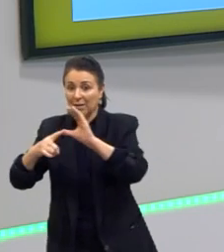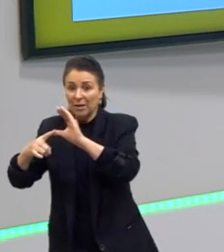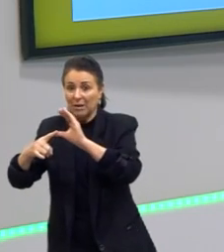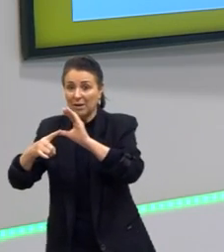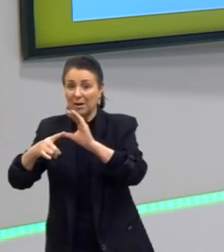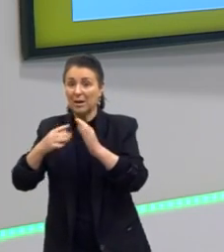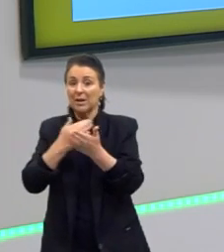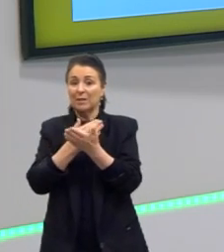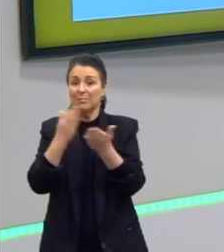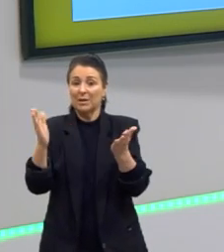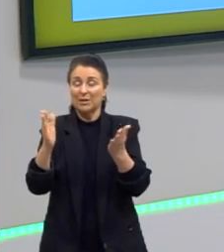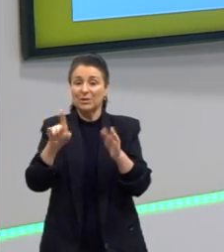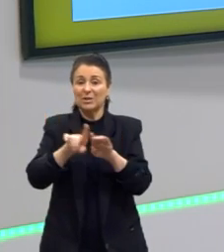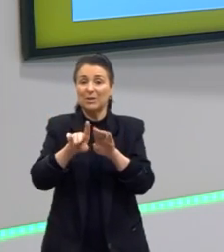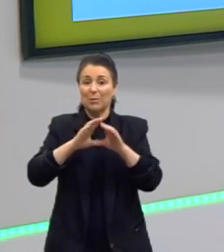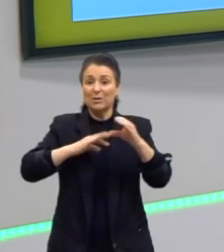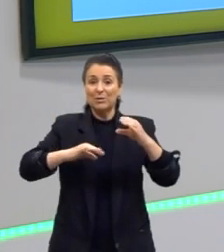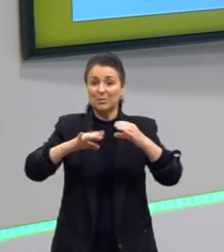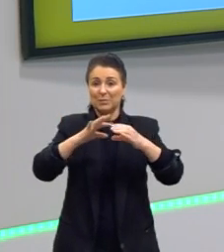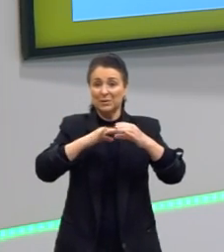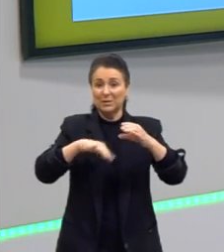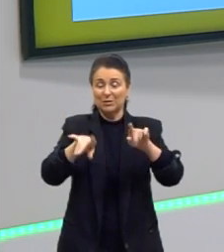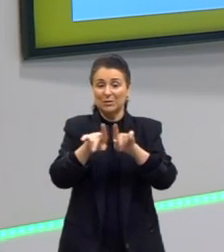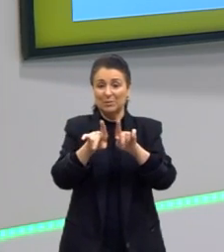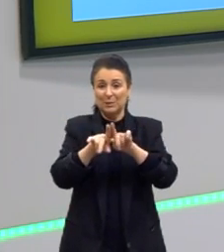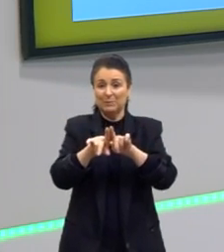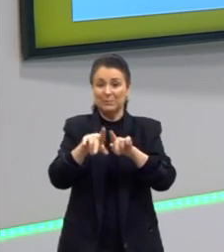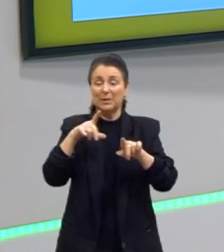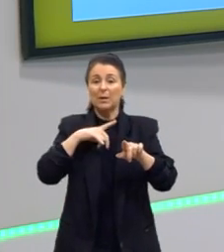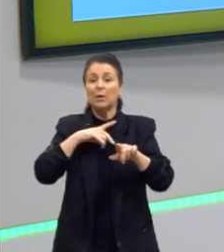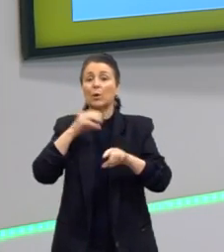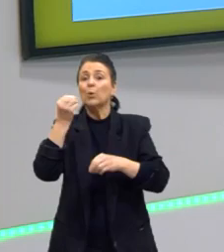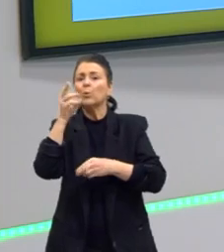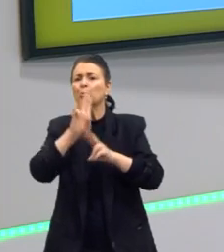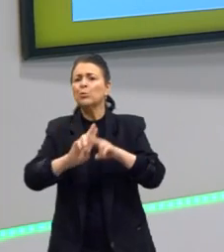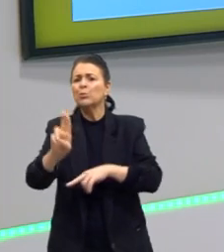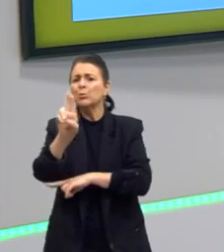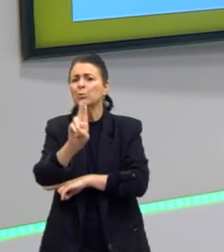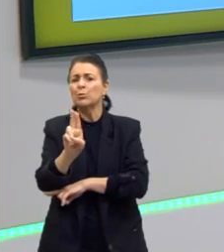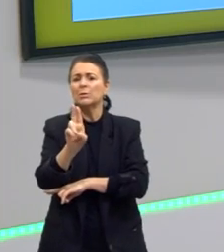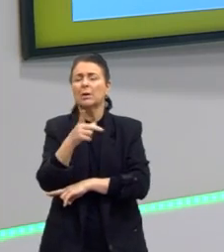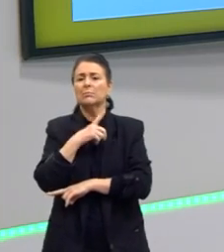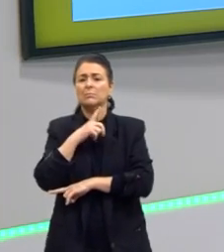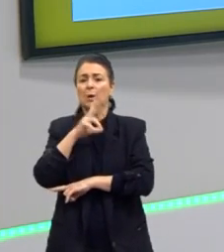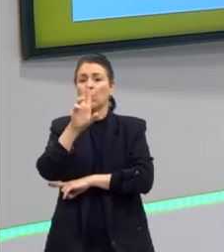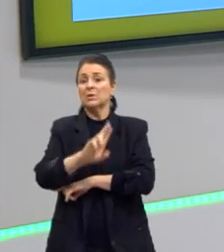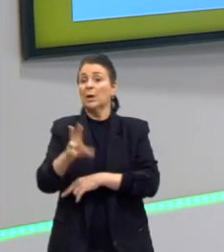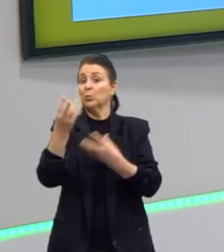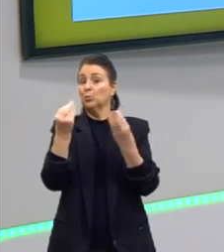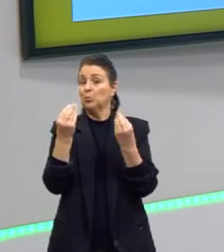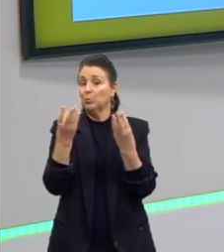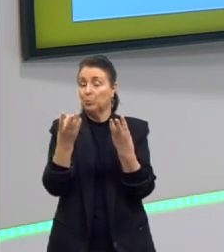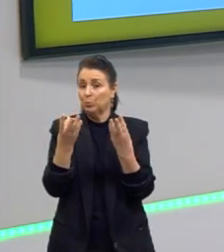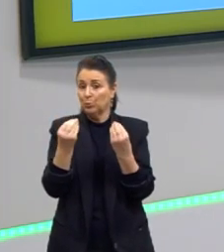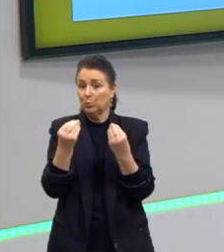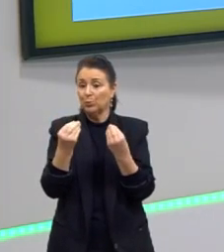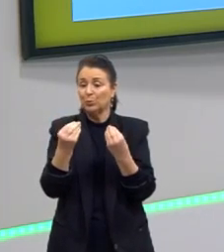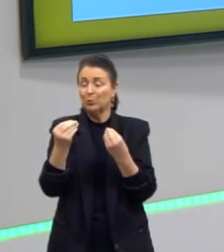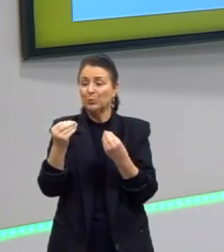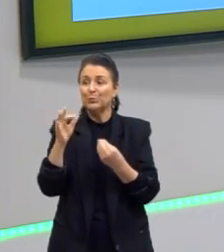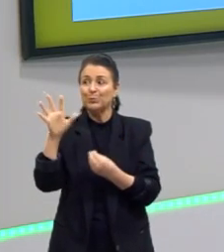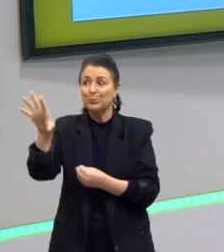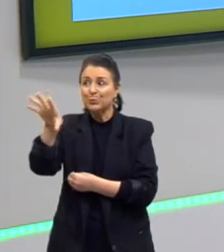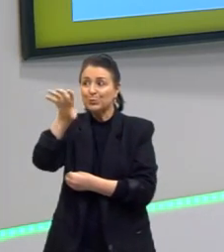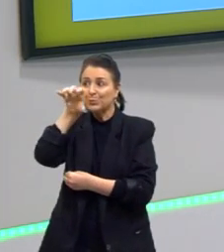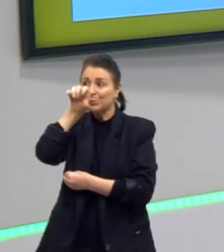solubilidade. Bom, as aplicações, eles são amplamente utilizados como aromatizantes e